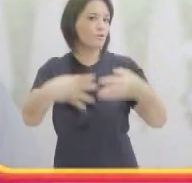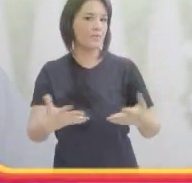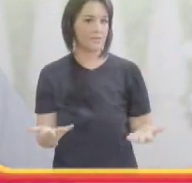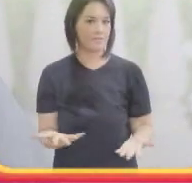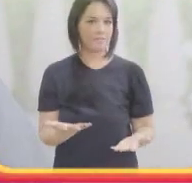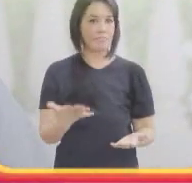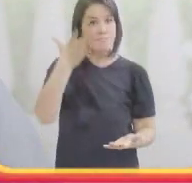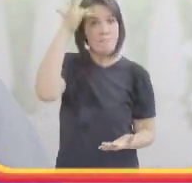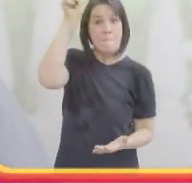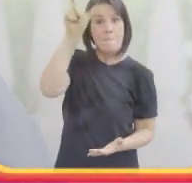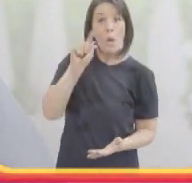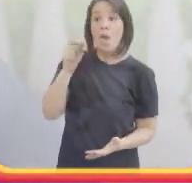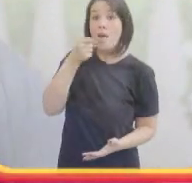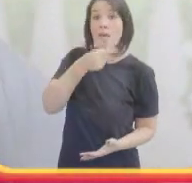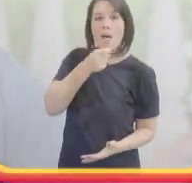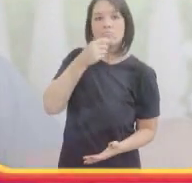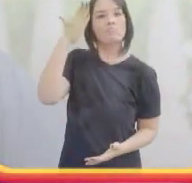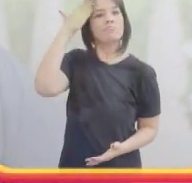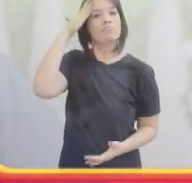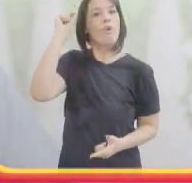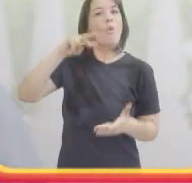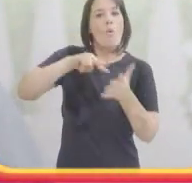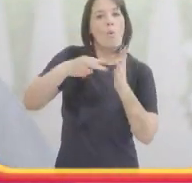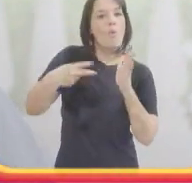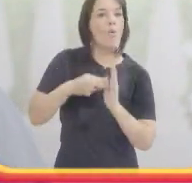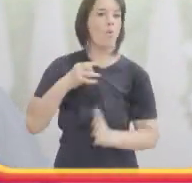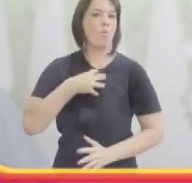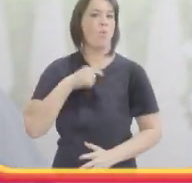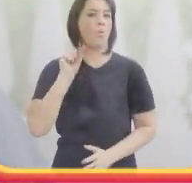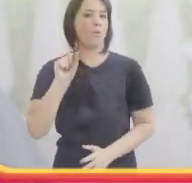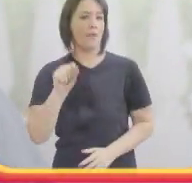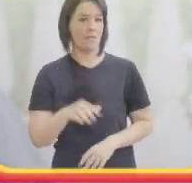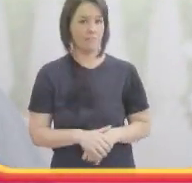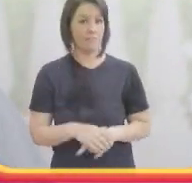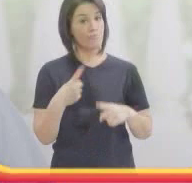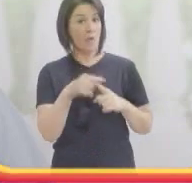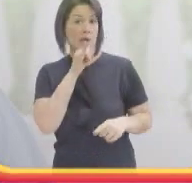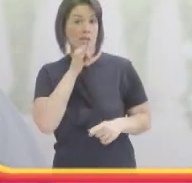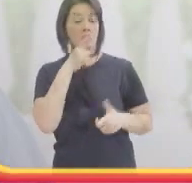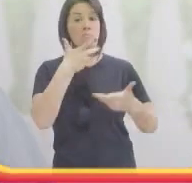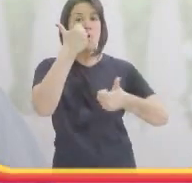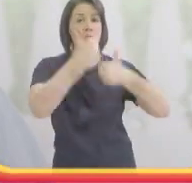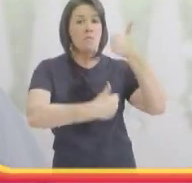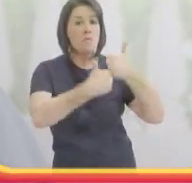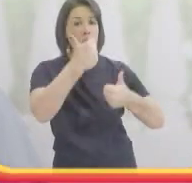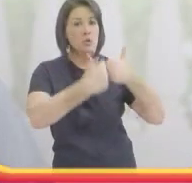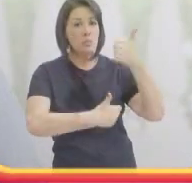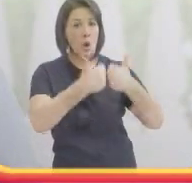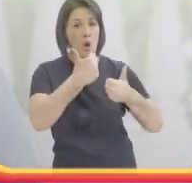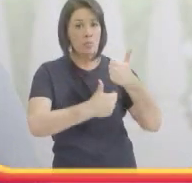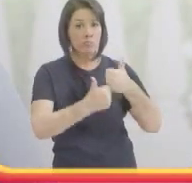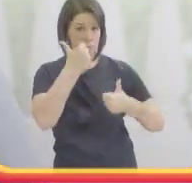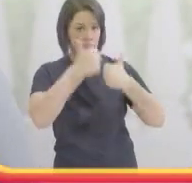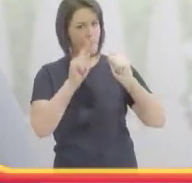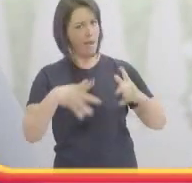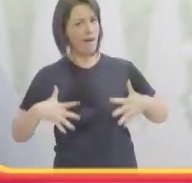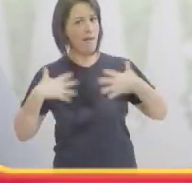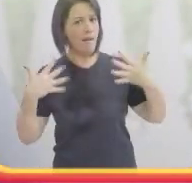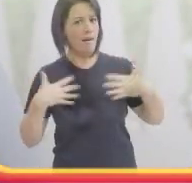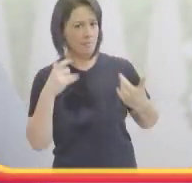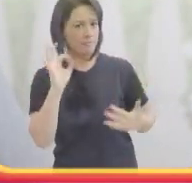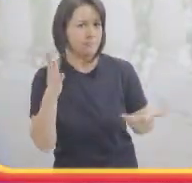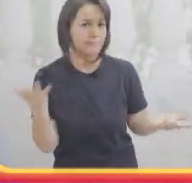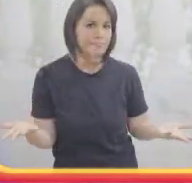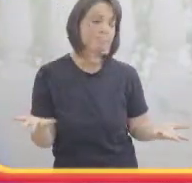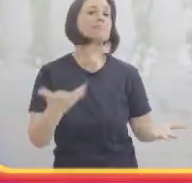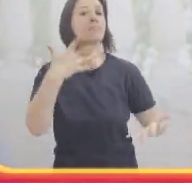E isso volta pra mim, cara, inexplicável. Só quem é comediante mesmo, quem gosta de fazer as pessoas rirem, sabe como é que